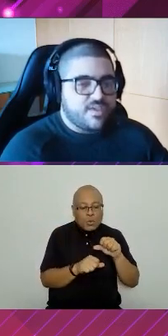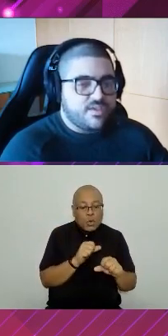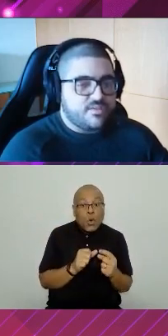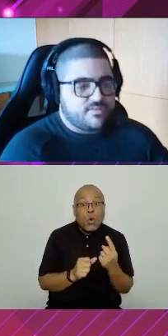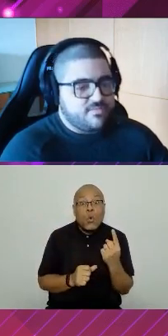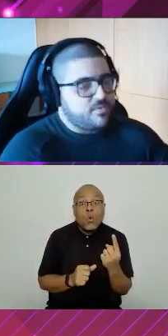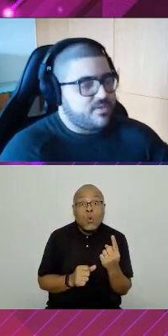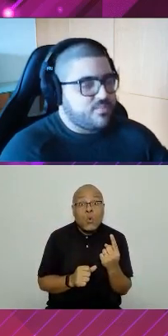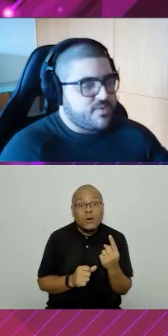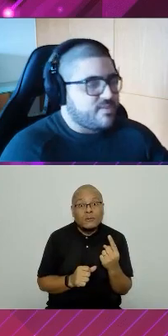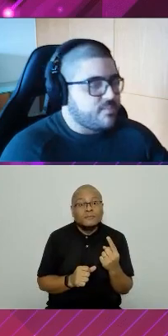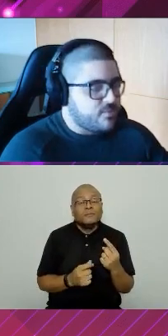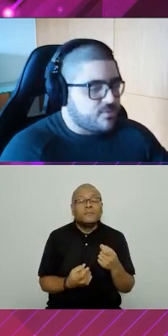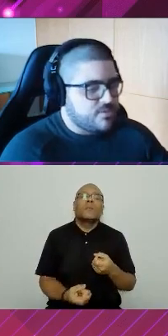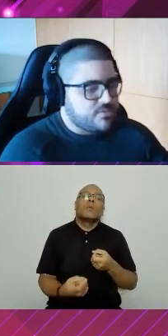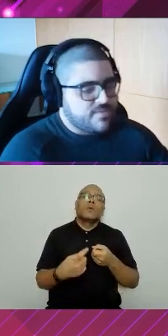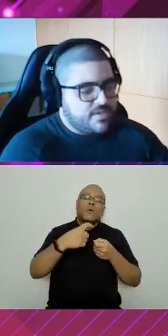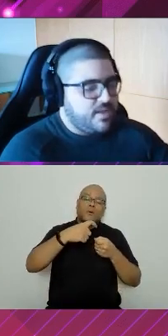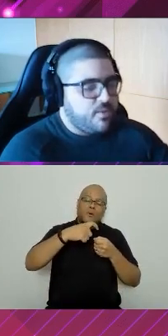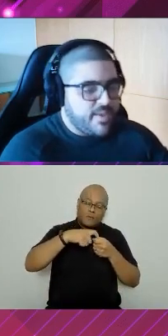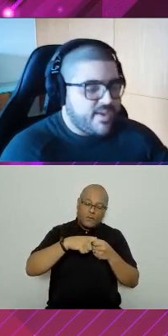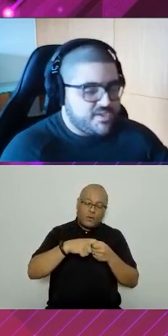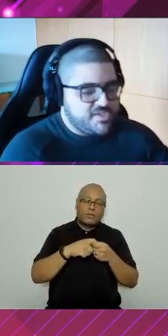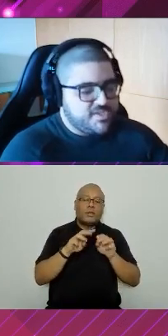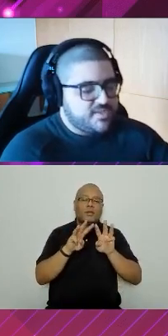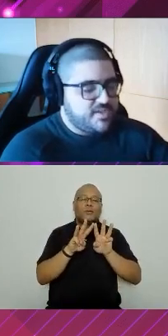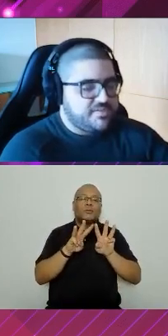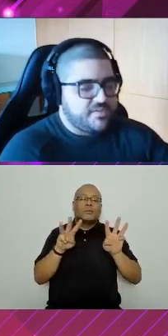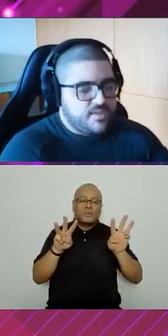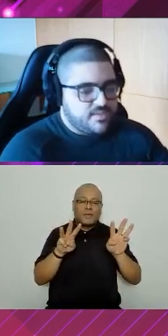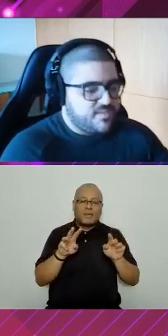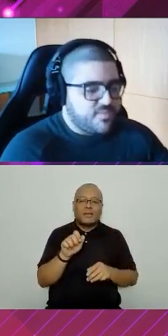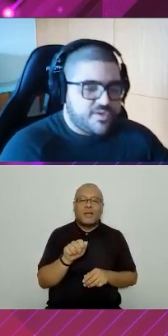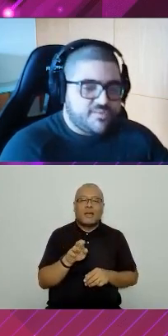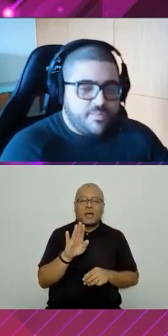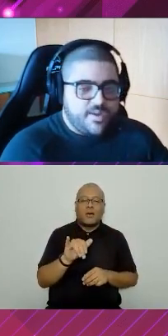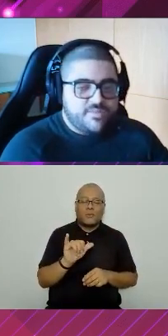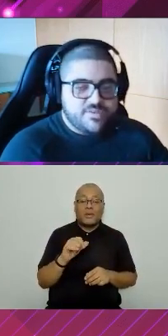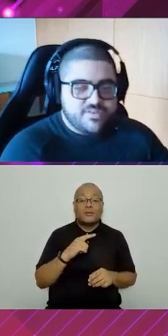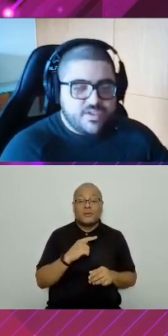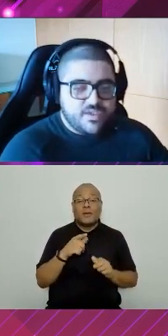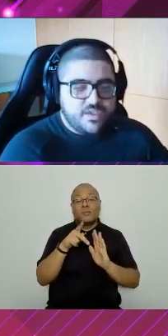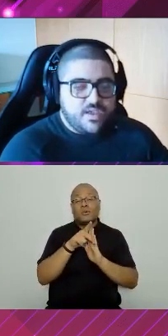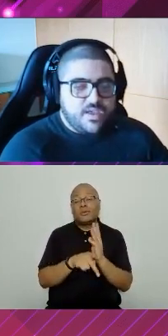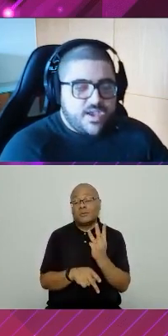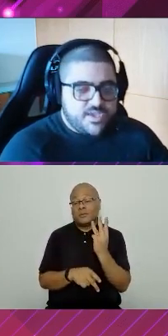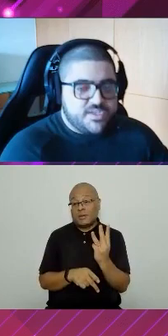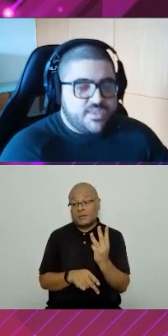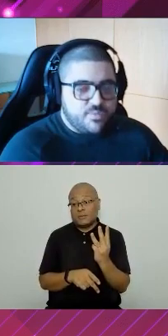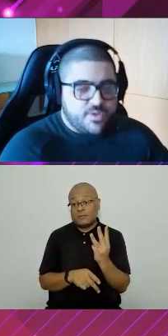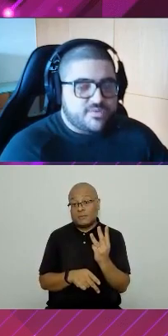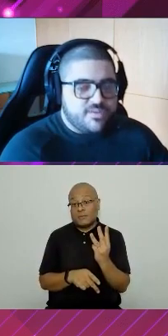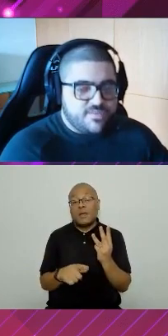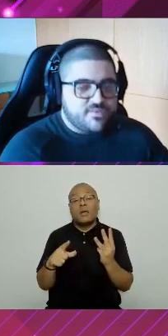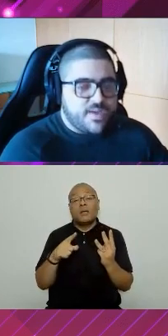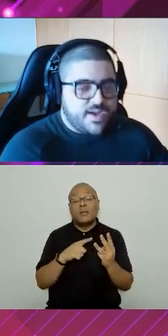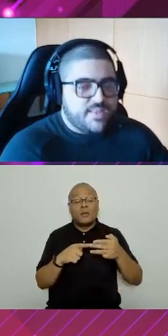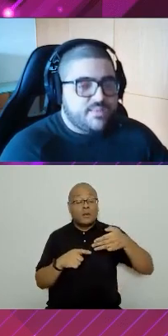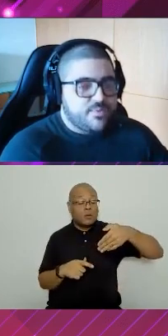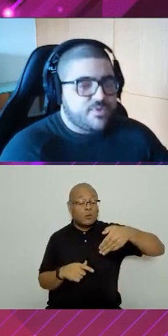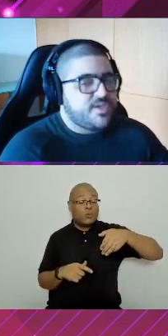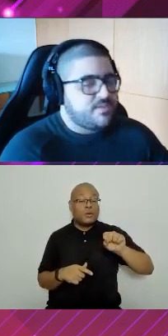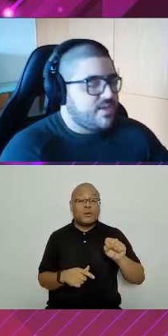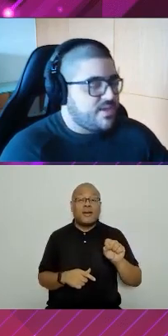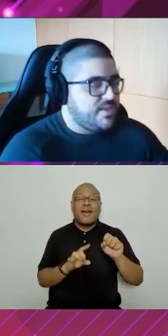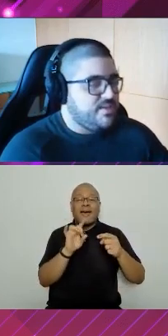dizer que, voltando para o exemplo que eu estou dando do site da Albey, a gente tinha três projetos separados, vamos dizer que a gente tem um micro serviço para